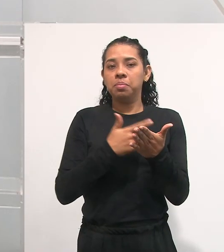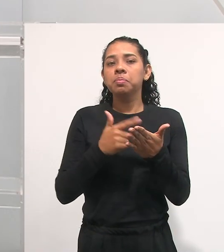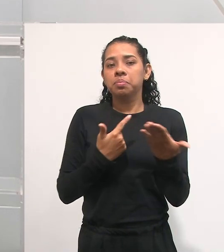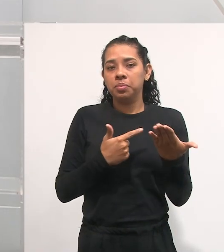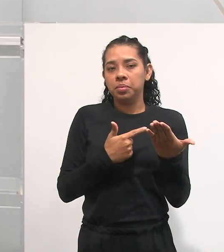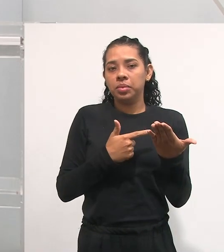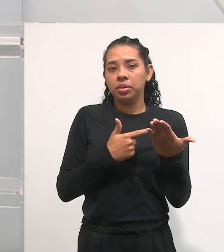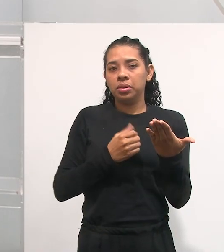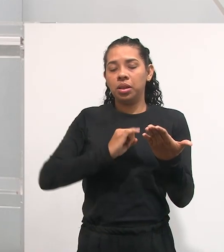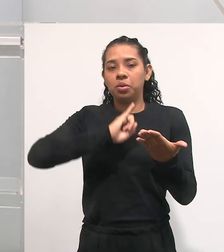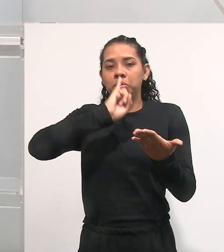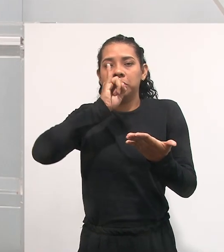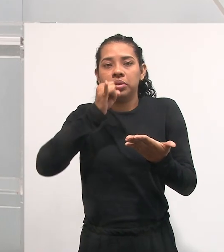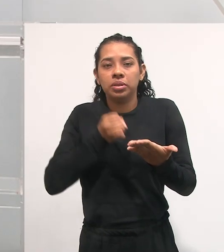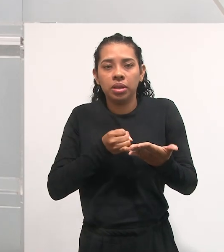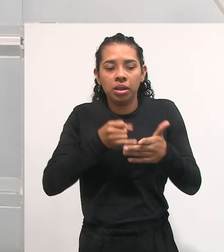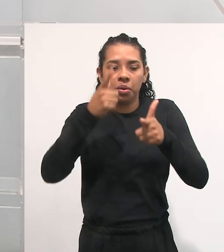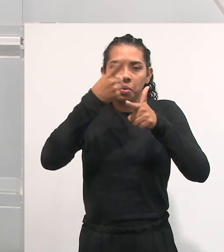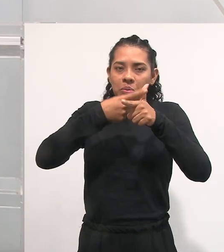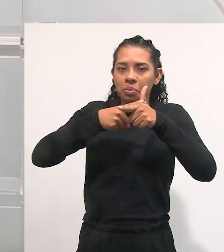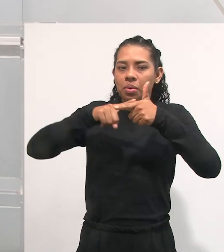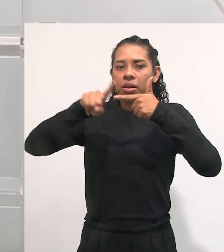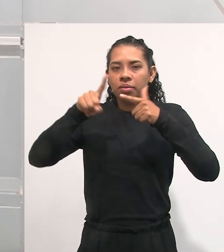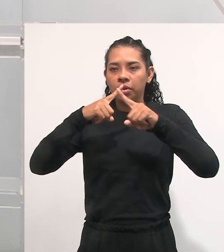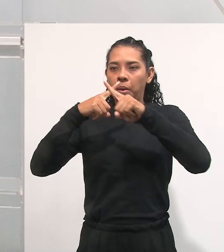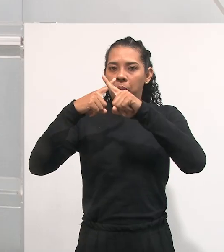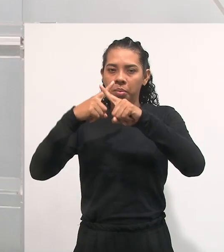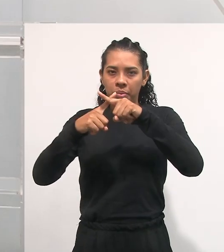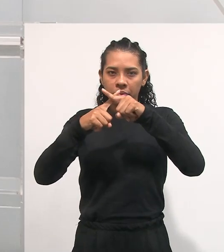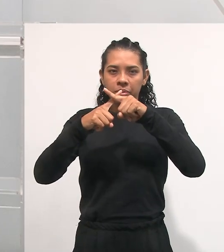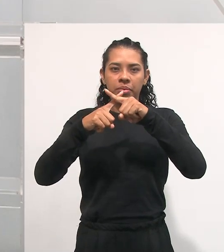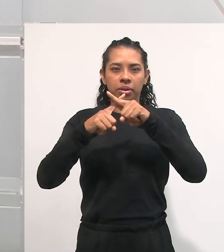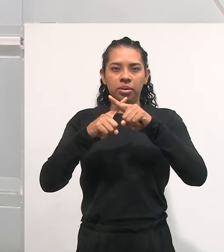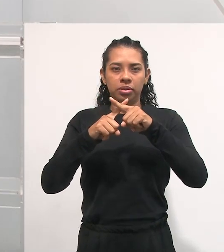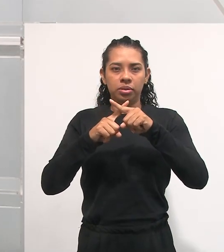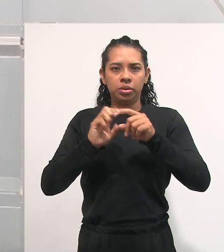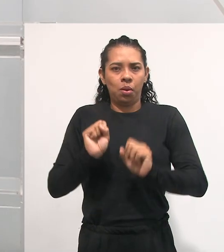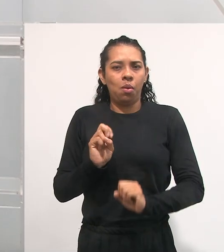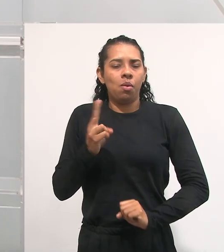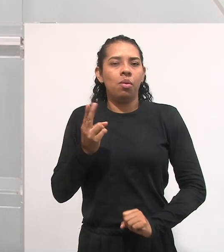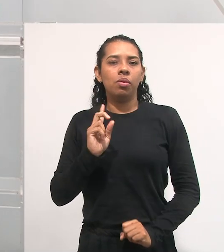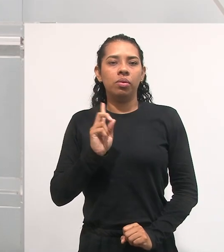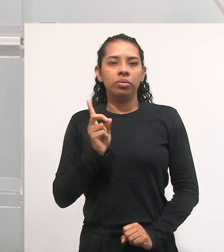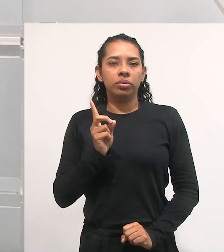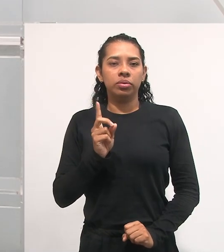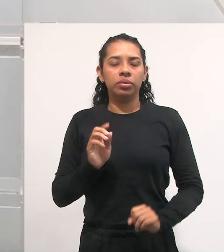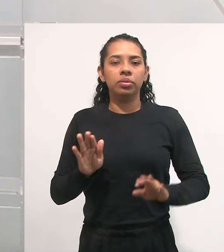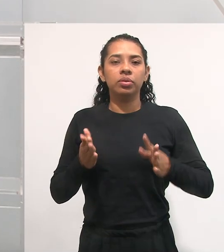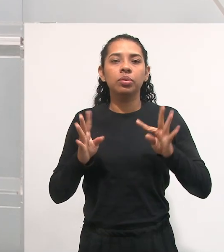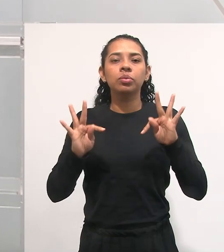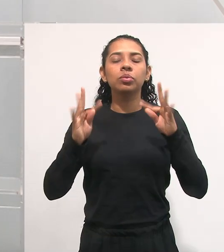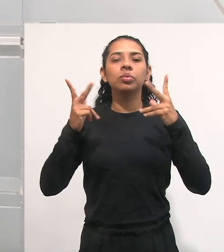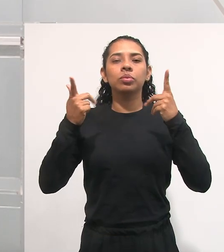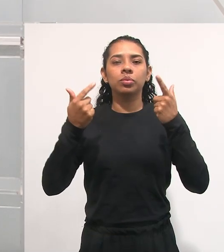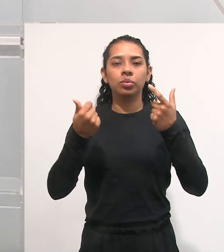se faz a divisão ou não e quanto que isso vale. E essa